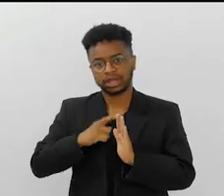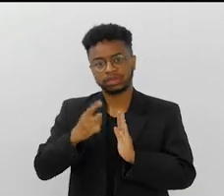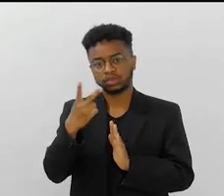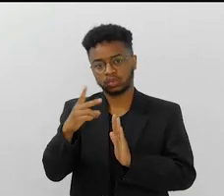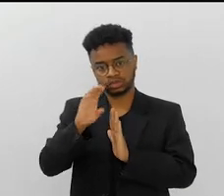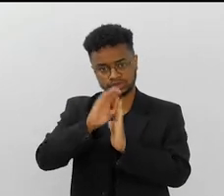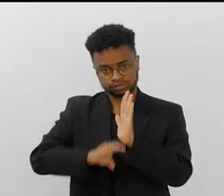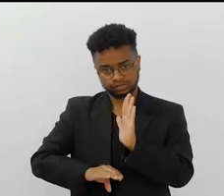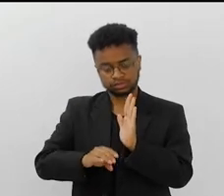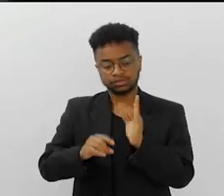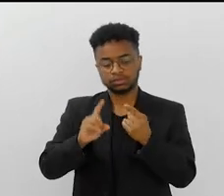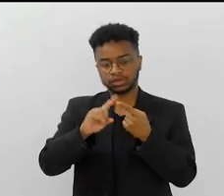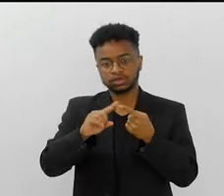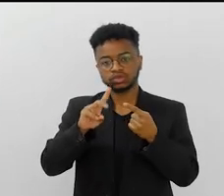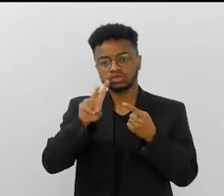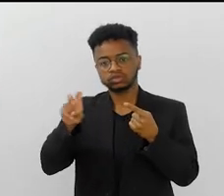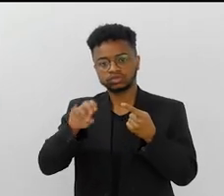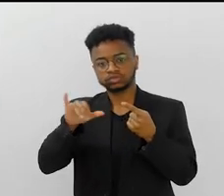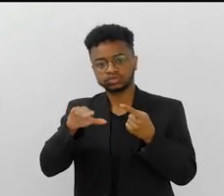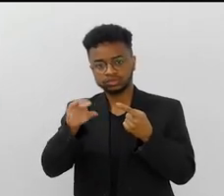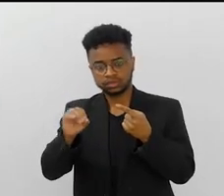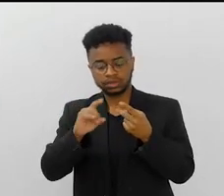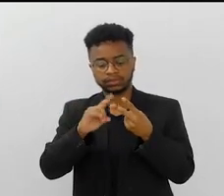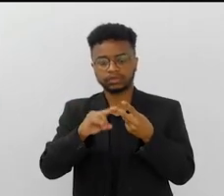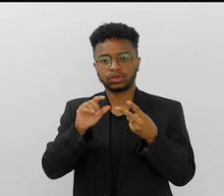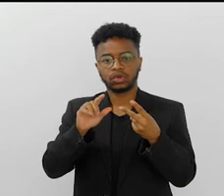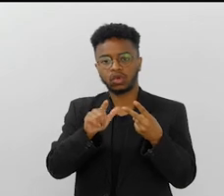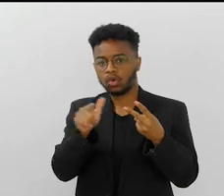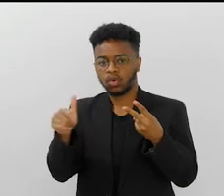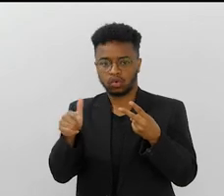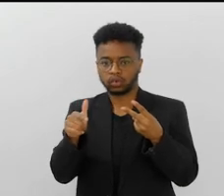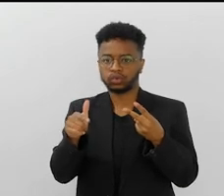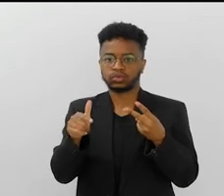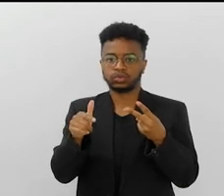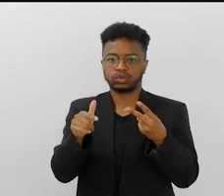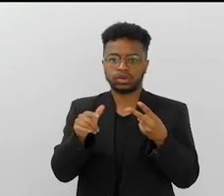eu tenho dois capítulos no livro, o capítulo sobre Joãozinho e Trinta e o capítulo sobre o Laíla,